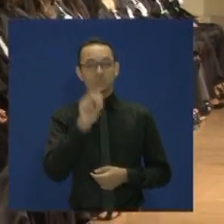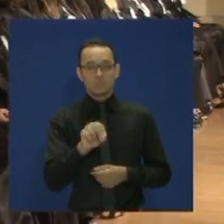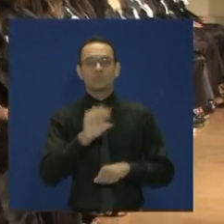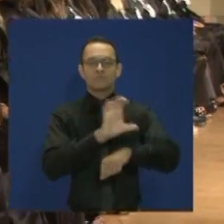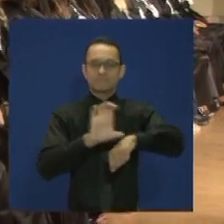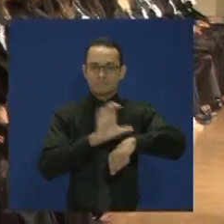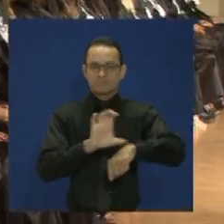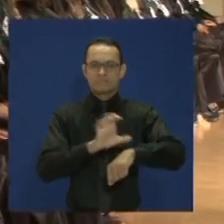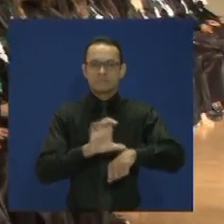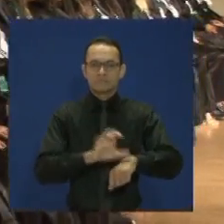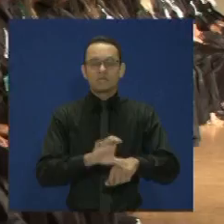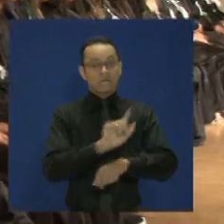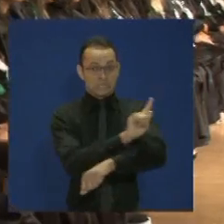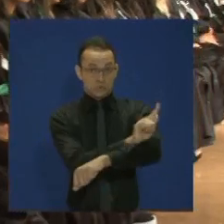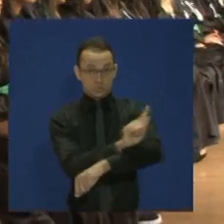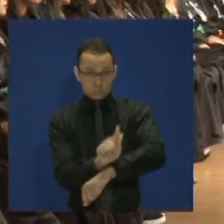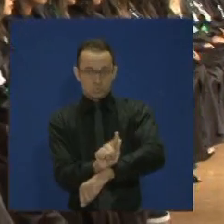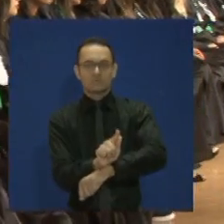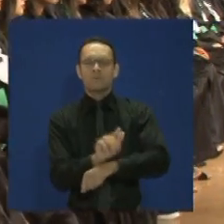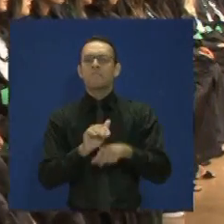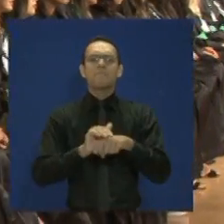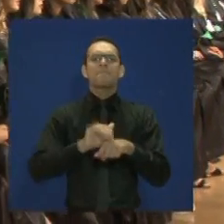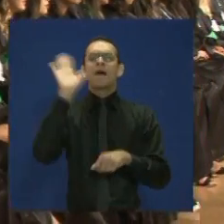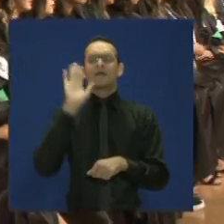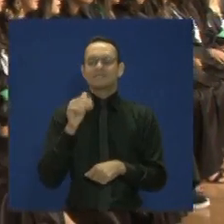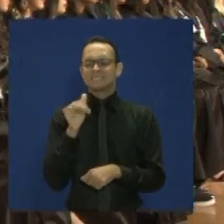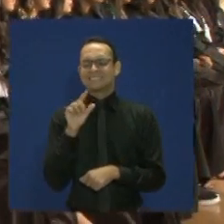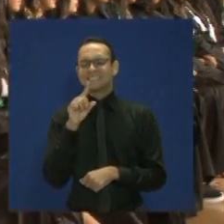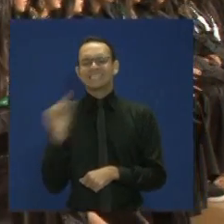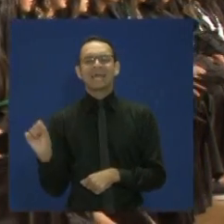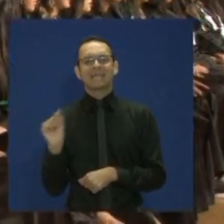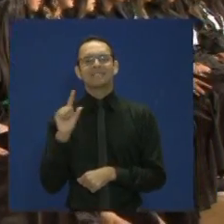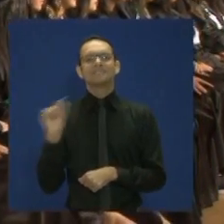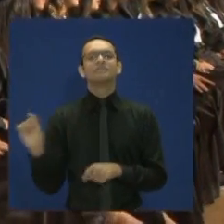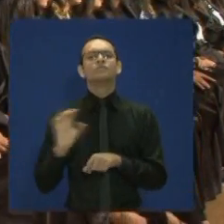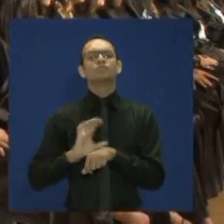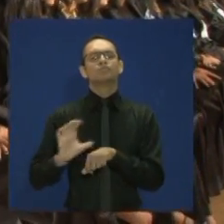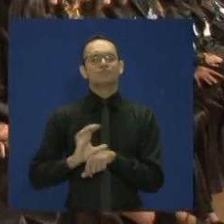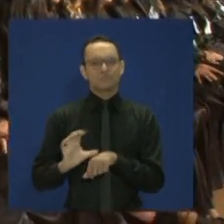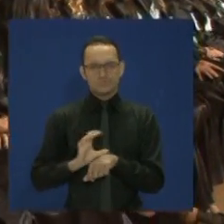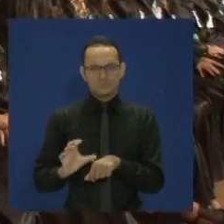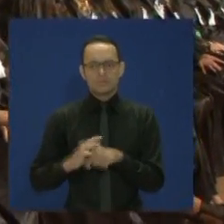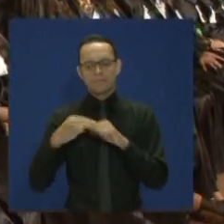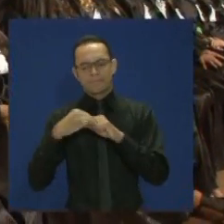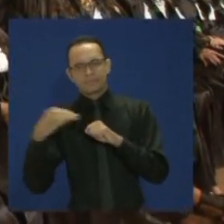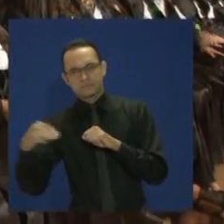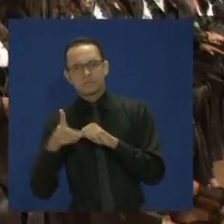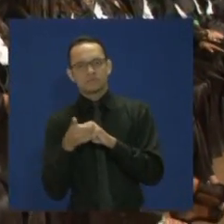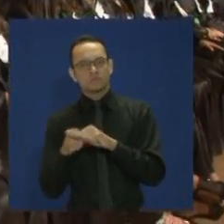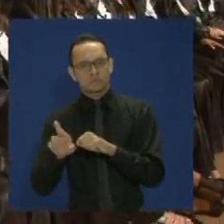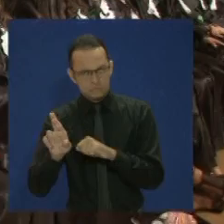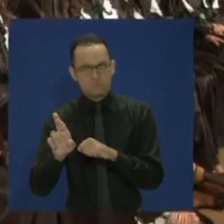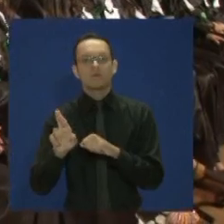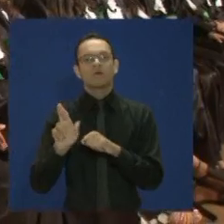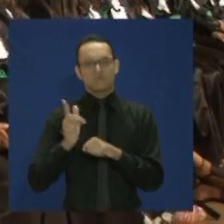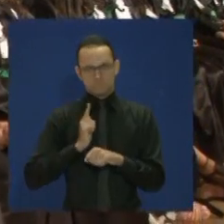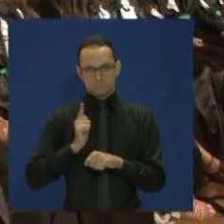graduação, mais de 100 cursos de mestrado e doutorado de pós-graduação no Instituto Censo, nos